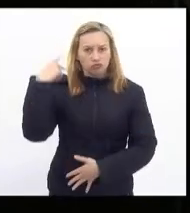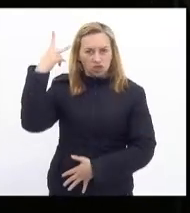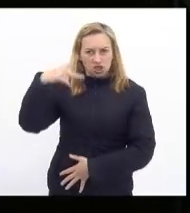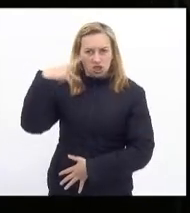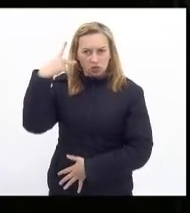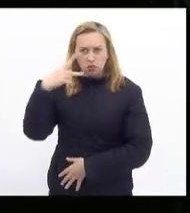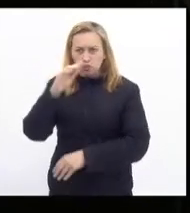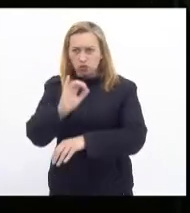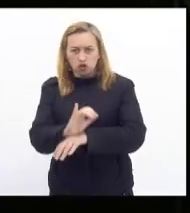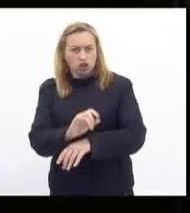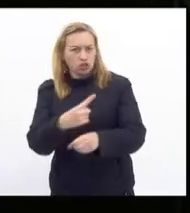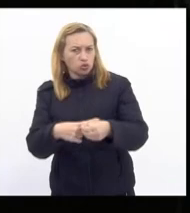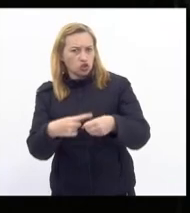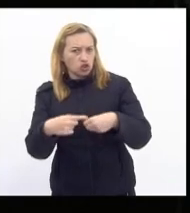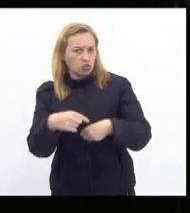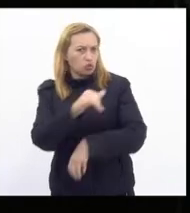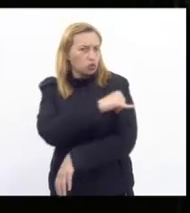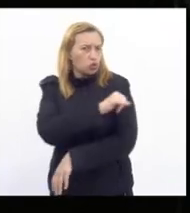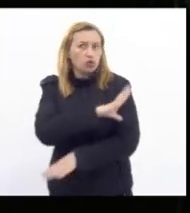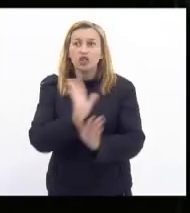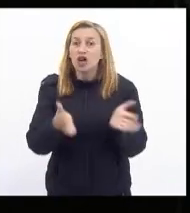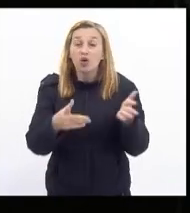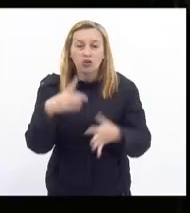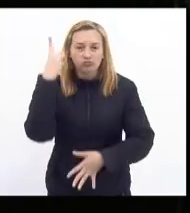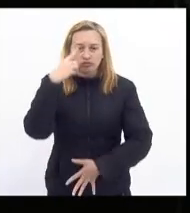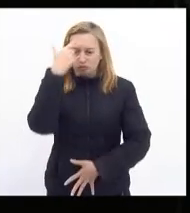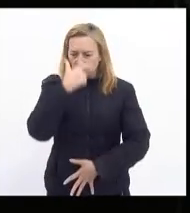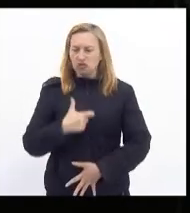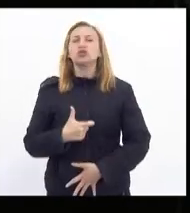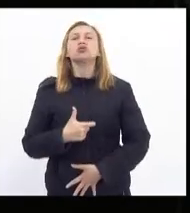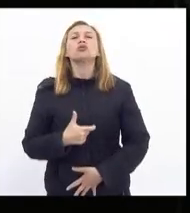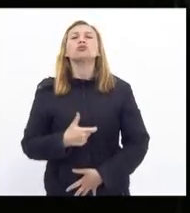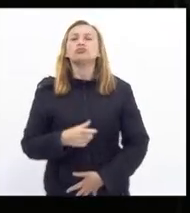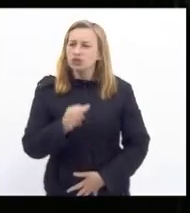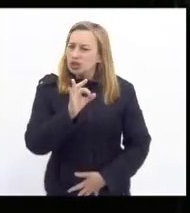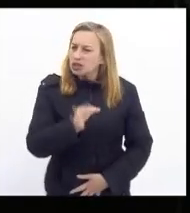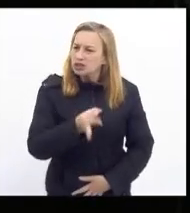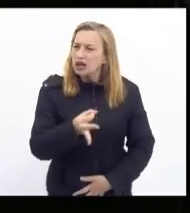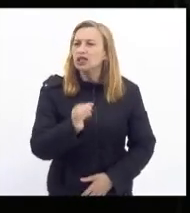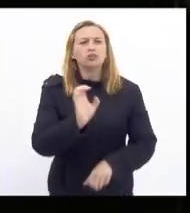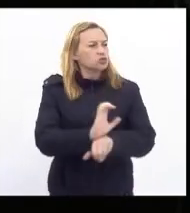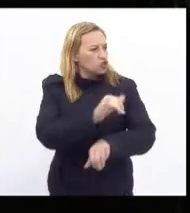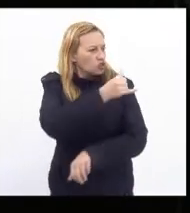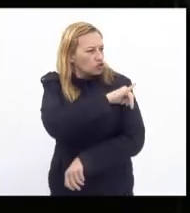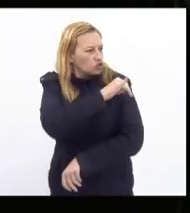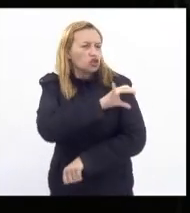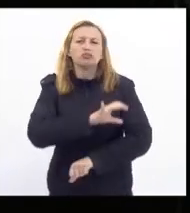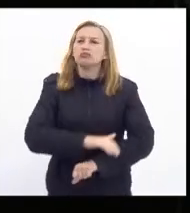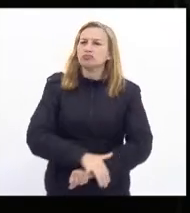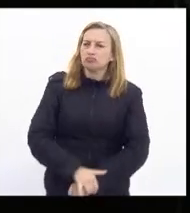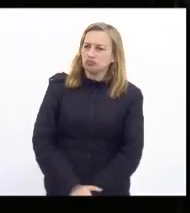do estado do município do Rio de Janeiro e agora como deputado exatamente do estado do Rio de Janeiro.